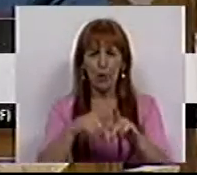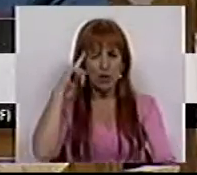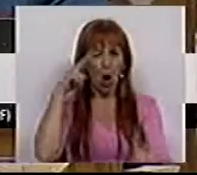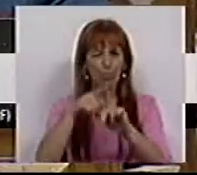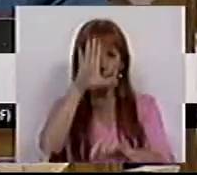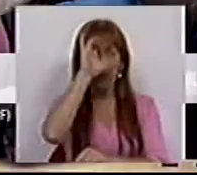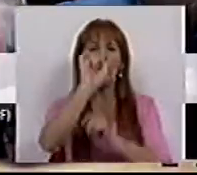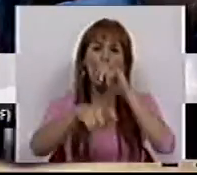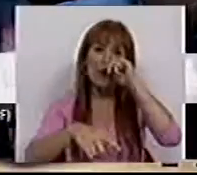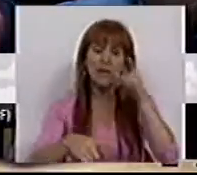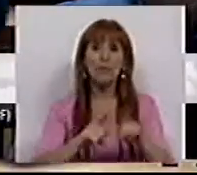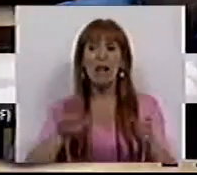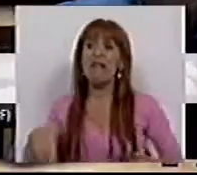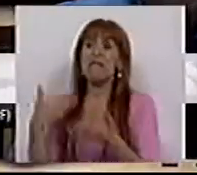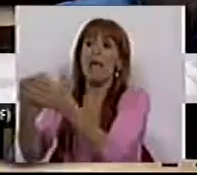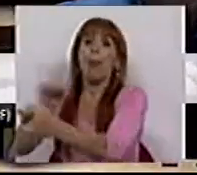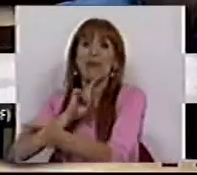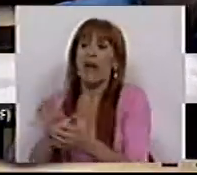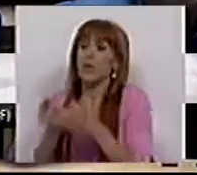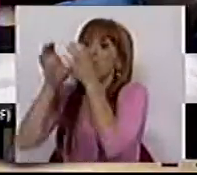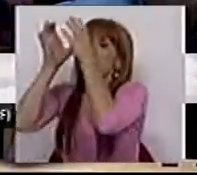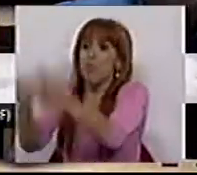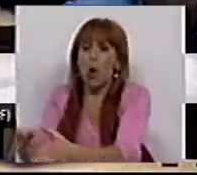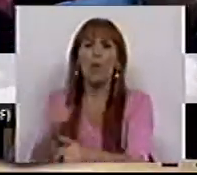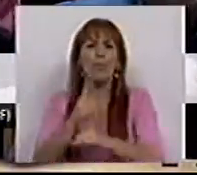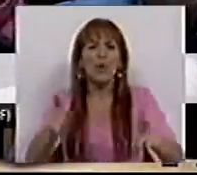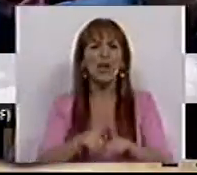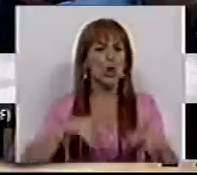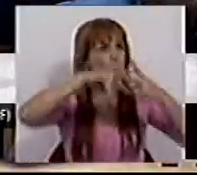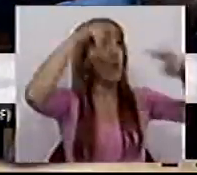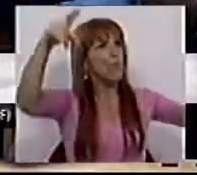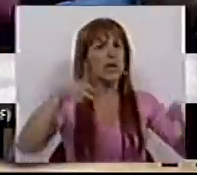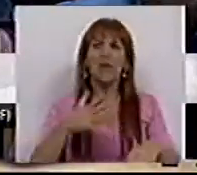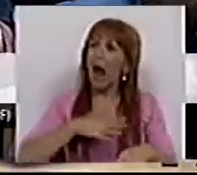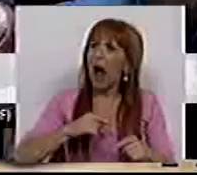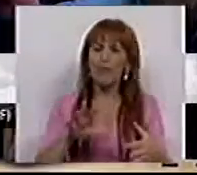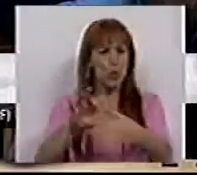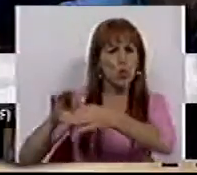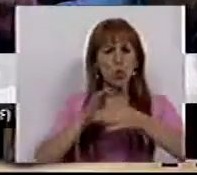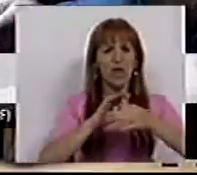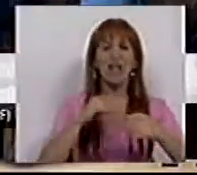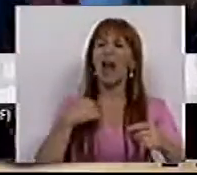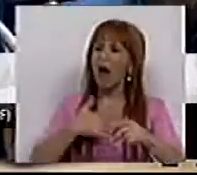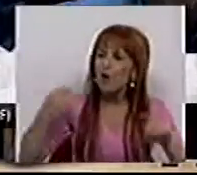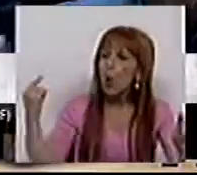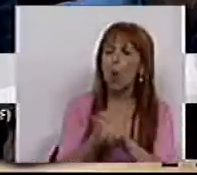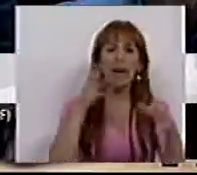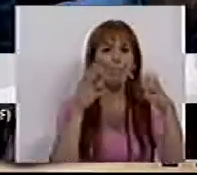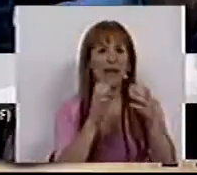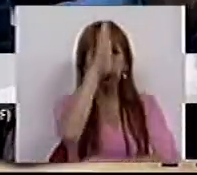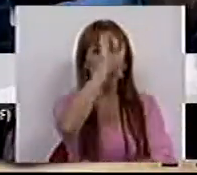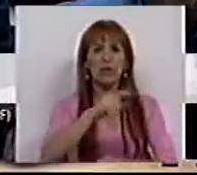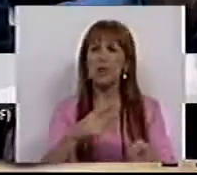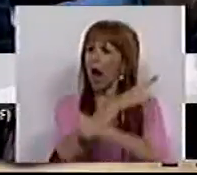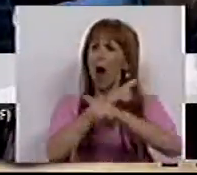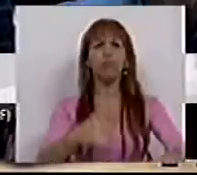intenção do Governo é entregar aos privados, porque se os municípios quiserem unir e comprar a parte do Estado,